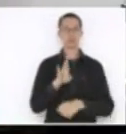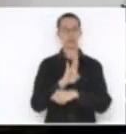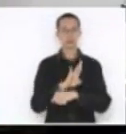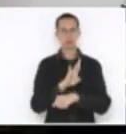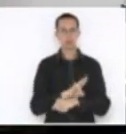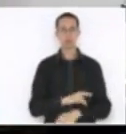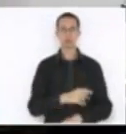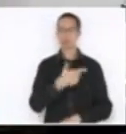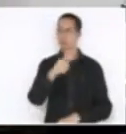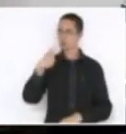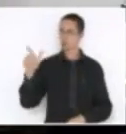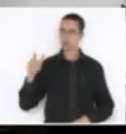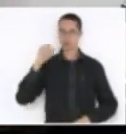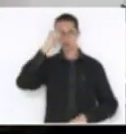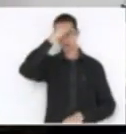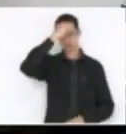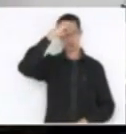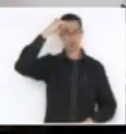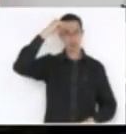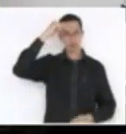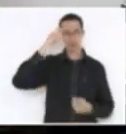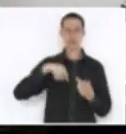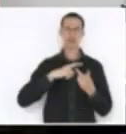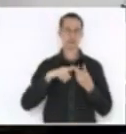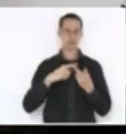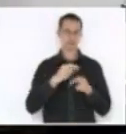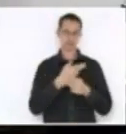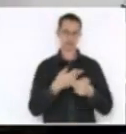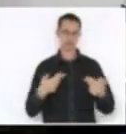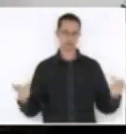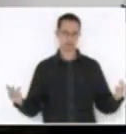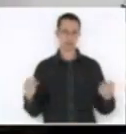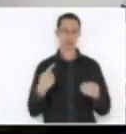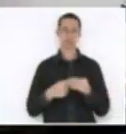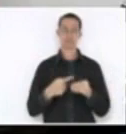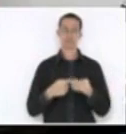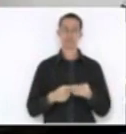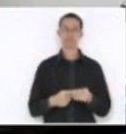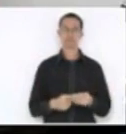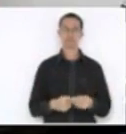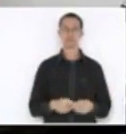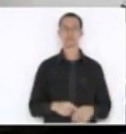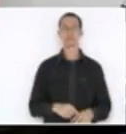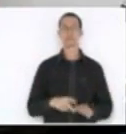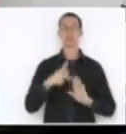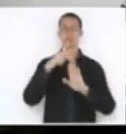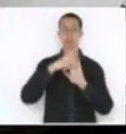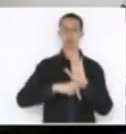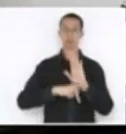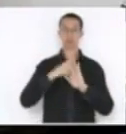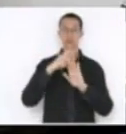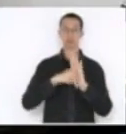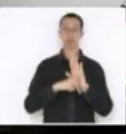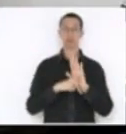tantos outros São Miguel do Oeste, no nosso estado. Falando do projeto do